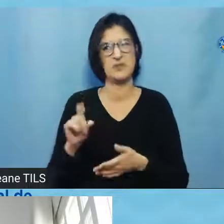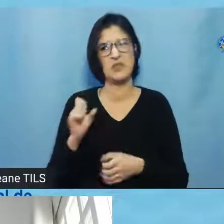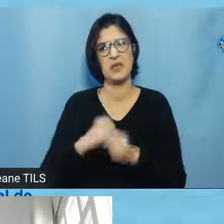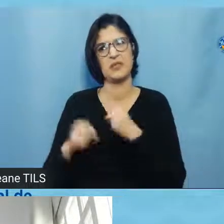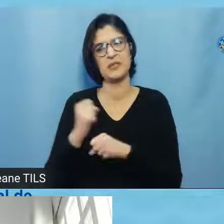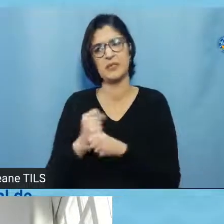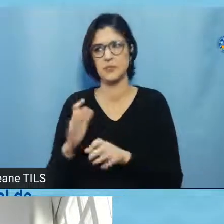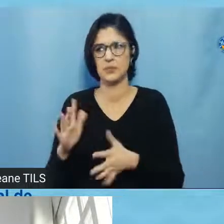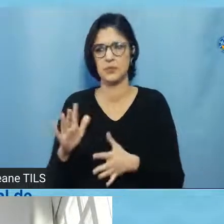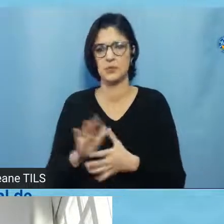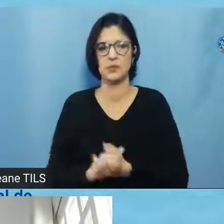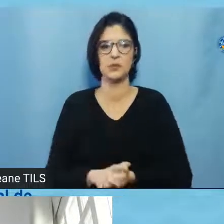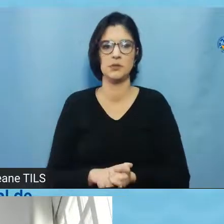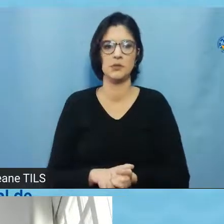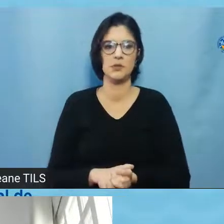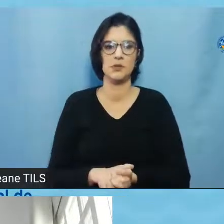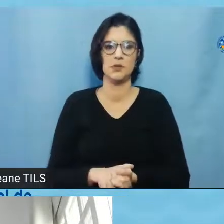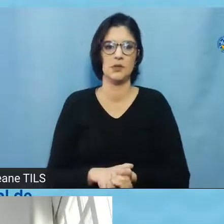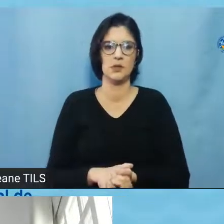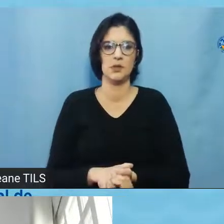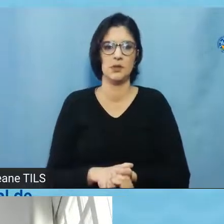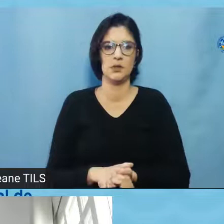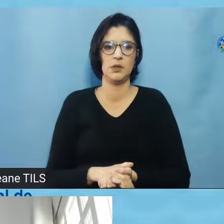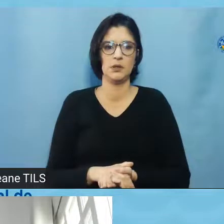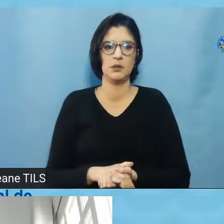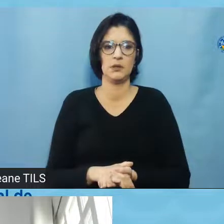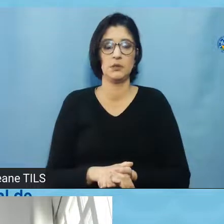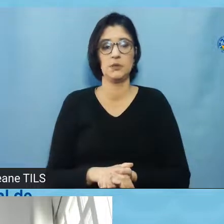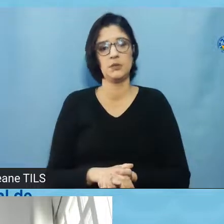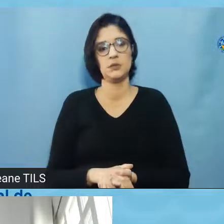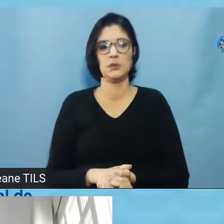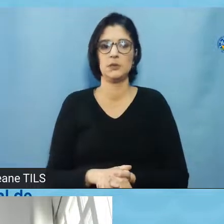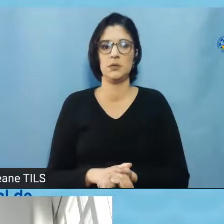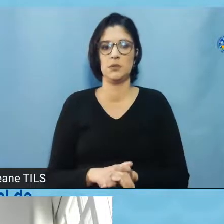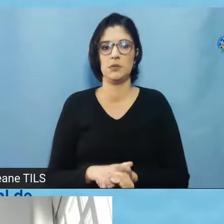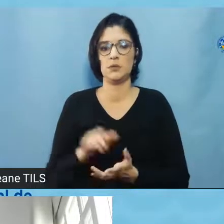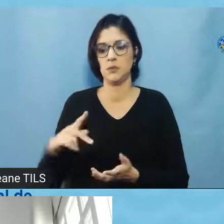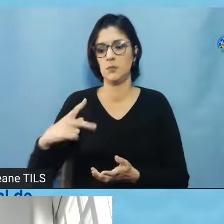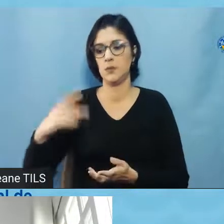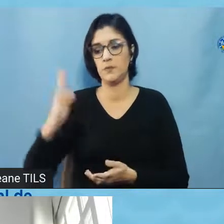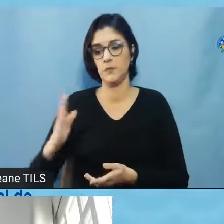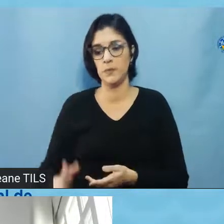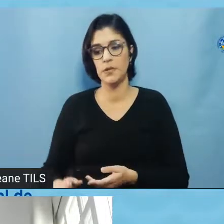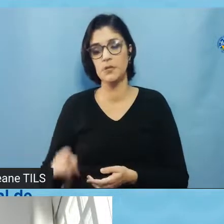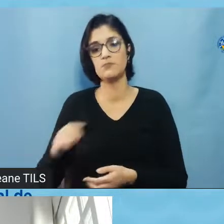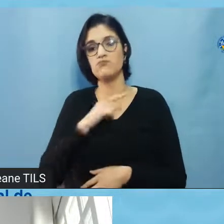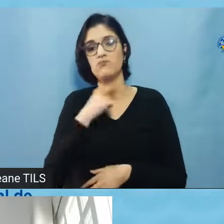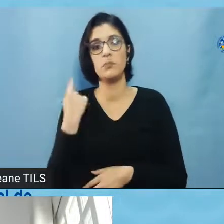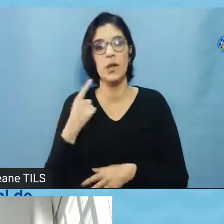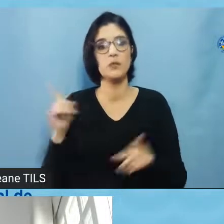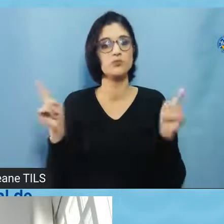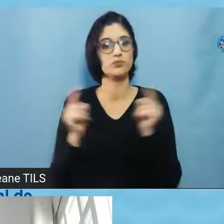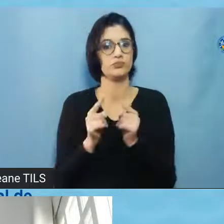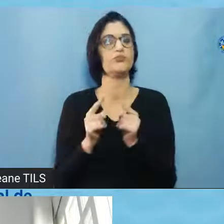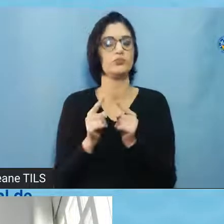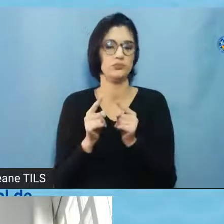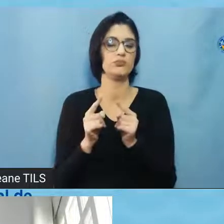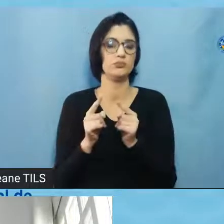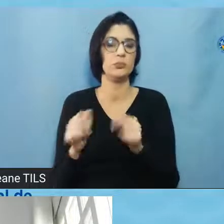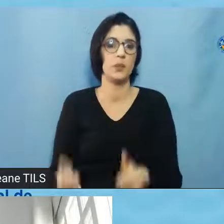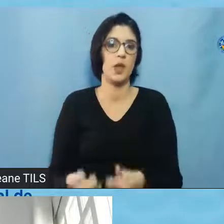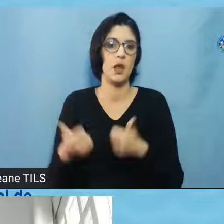mais ou menos, eu não tenho a data exata, mas, enfim. Com o advento da Plataforma Brasil, os prazos, eles estão sendo muito melhor